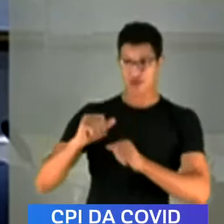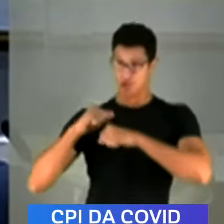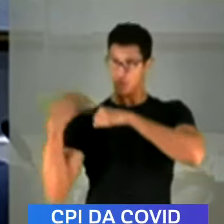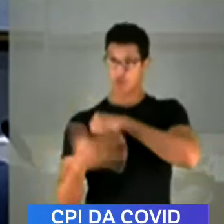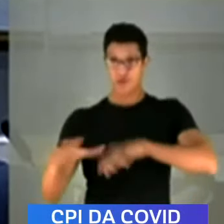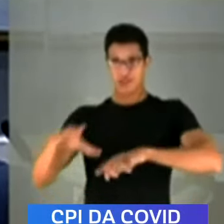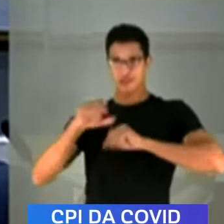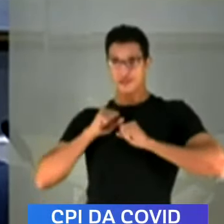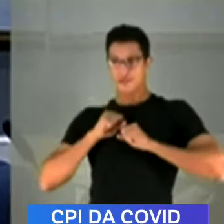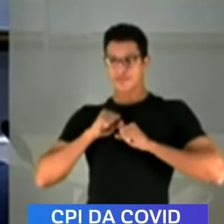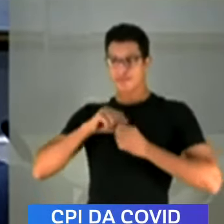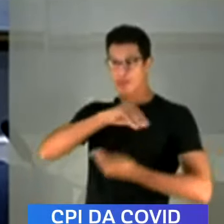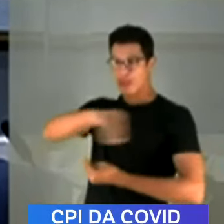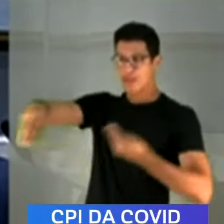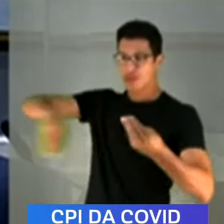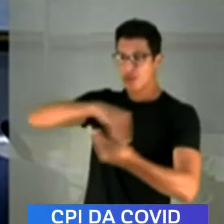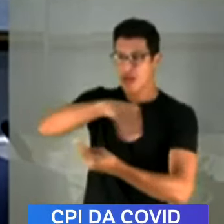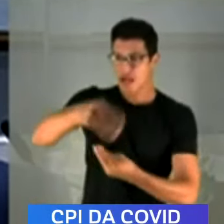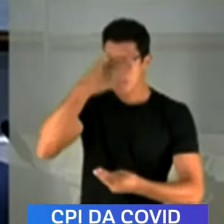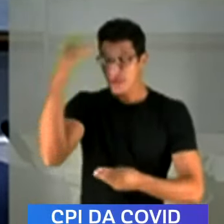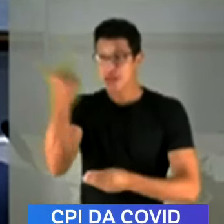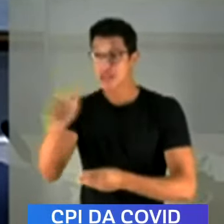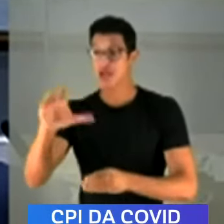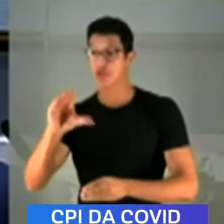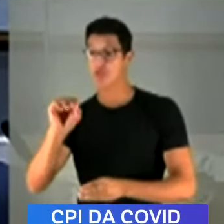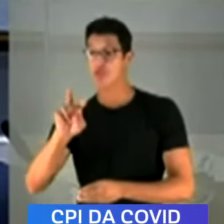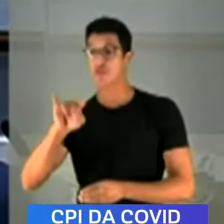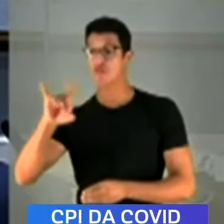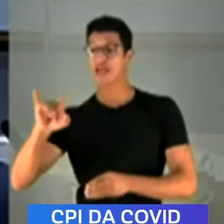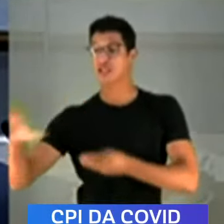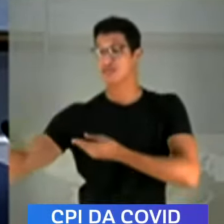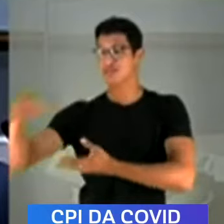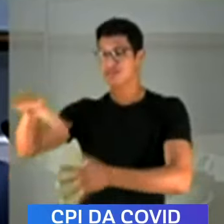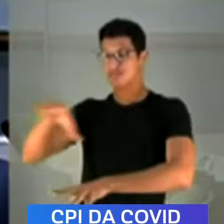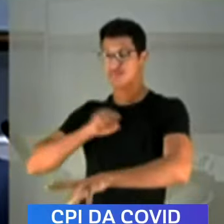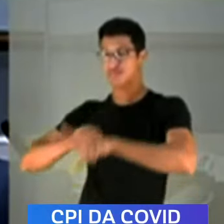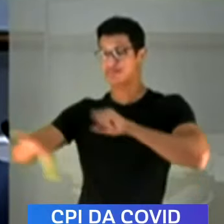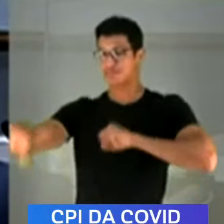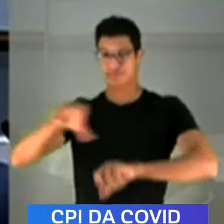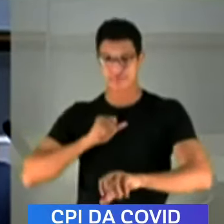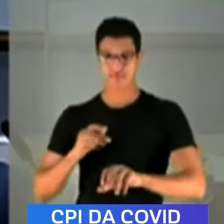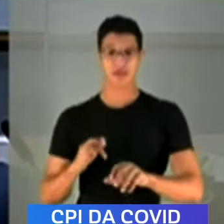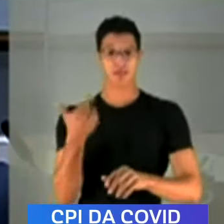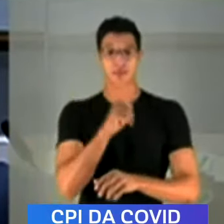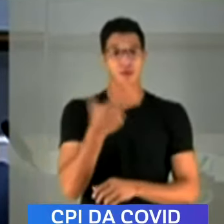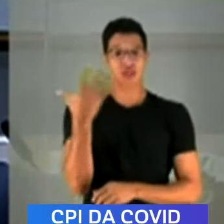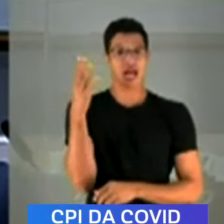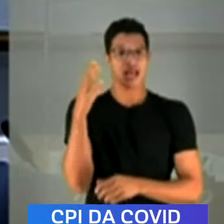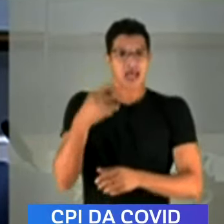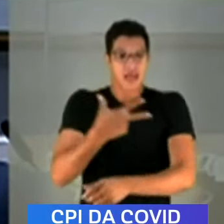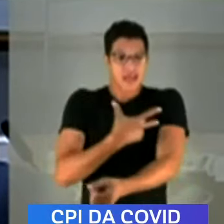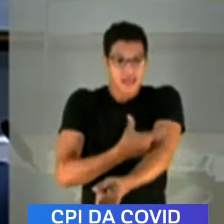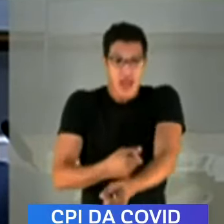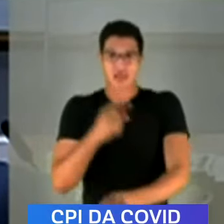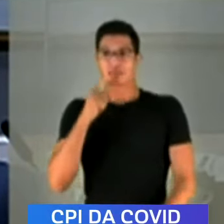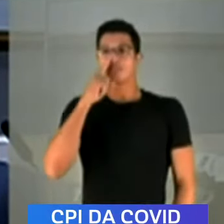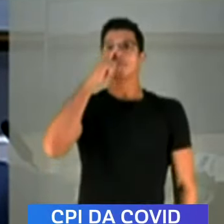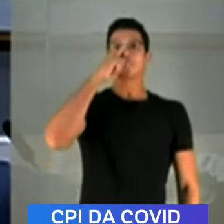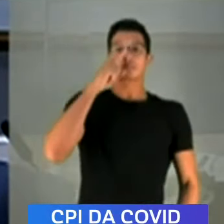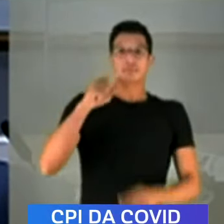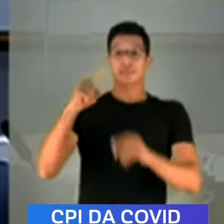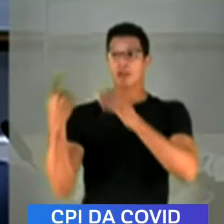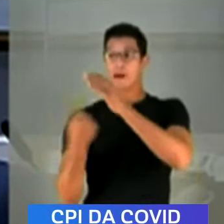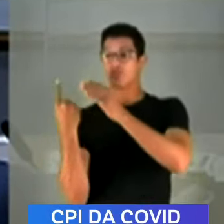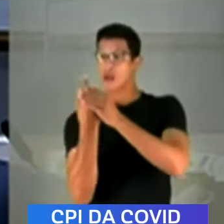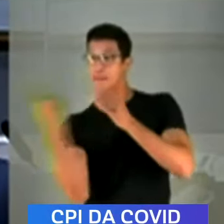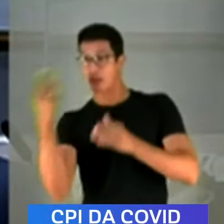eram misturados com pacientes sem Covid, se contaminando mais. A gente não tinha testes para isolar as pessoas com a doença,